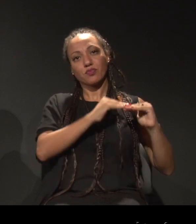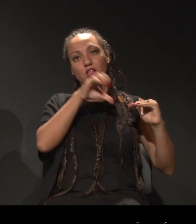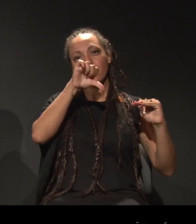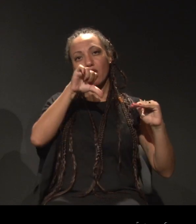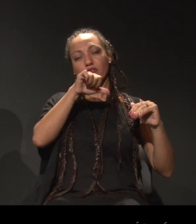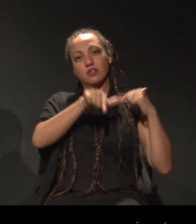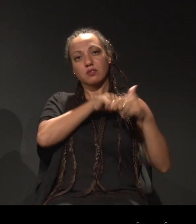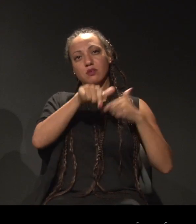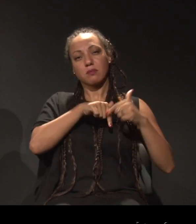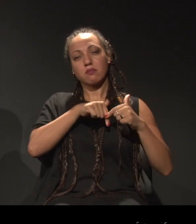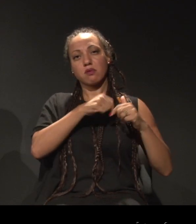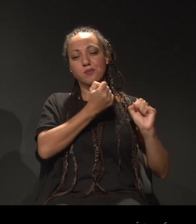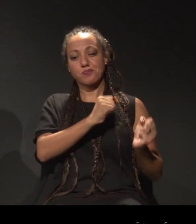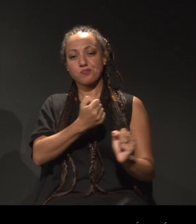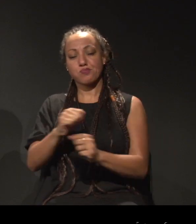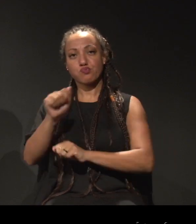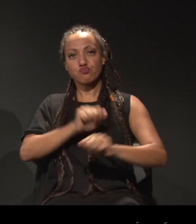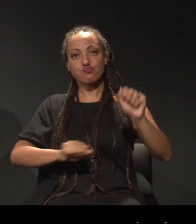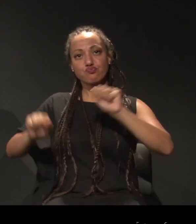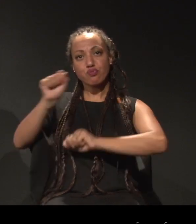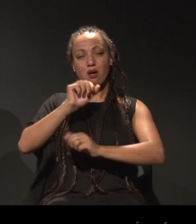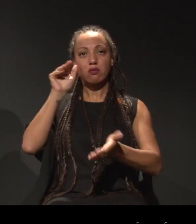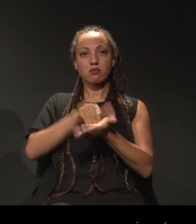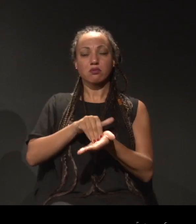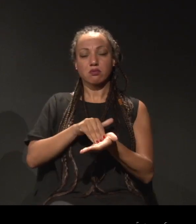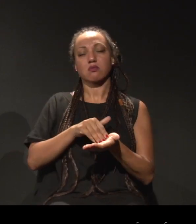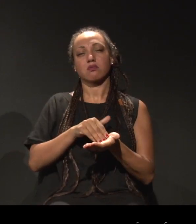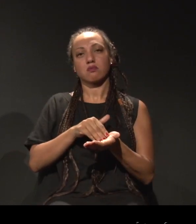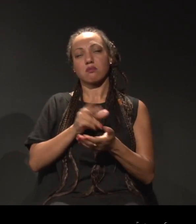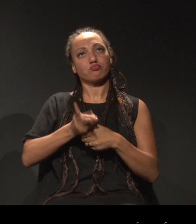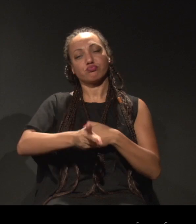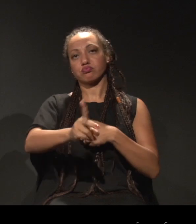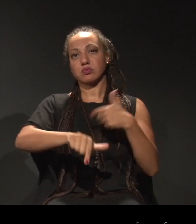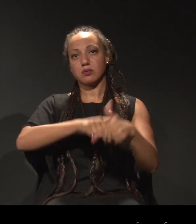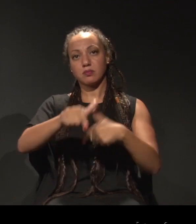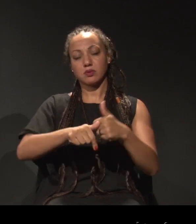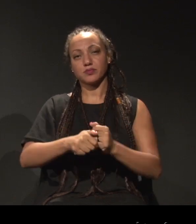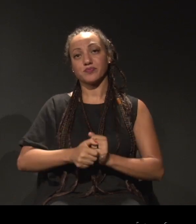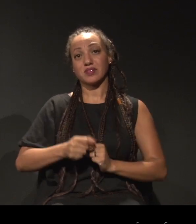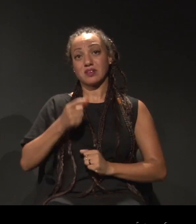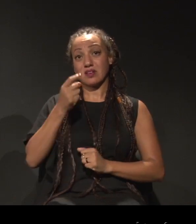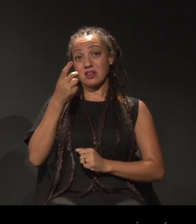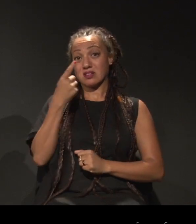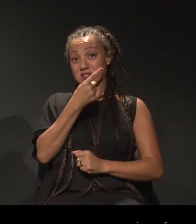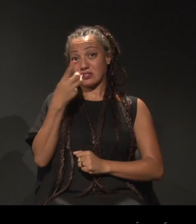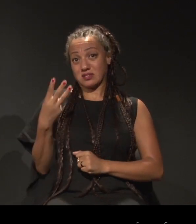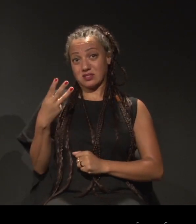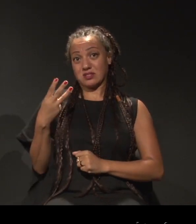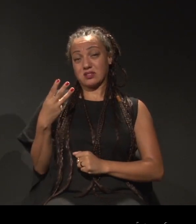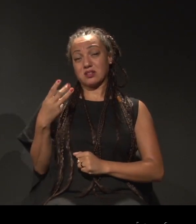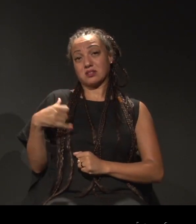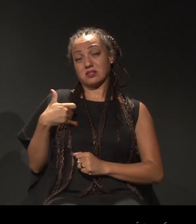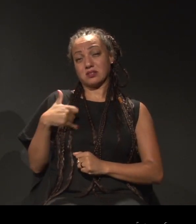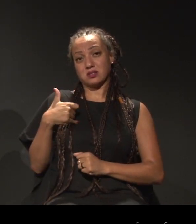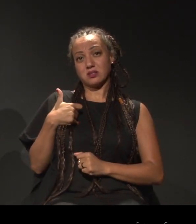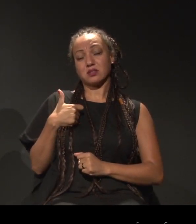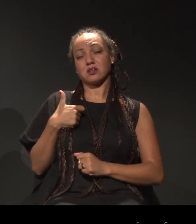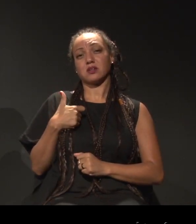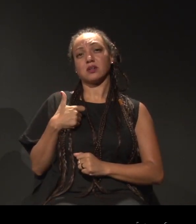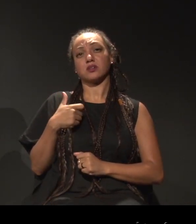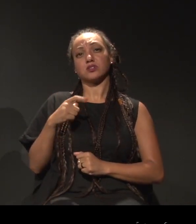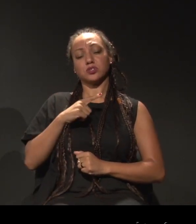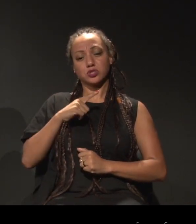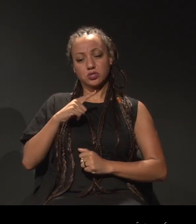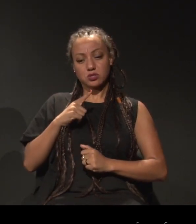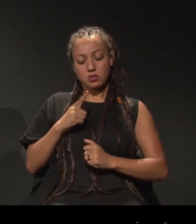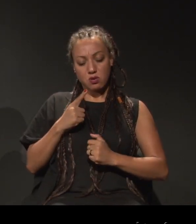doméstica e não paro mais. E aos treze, mesmo dentro de uma relação de